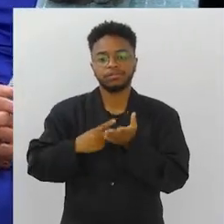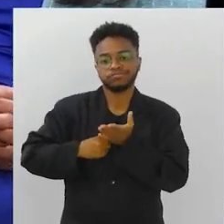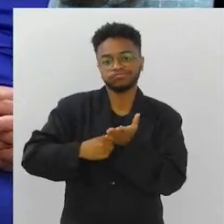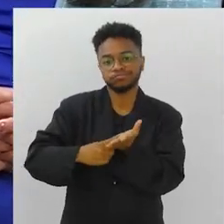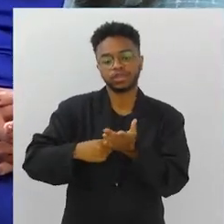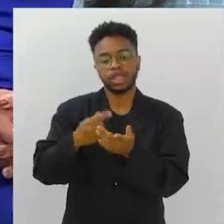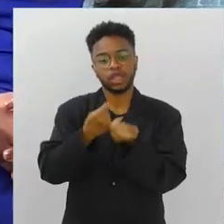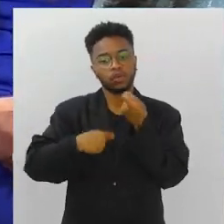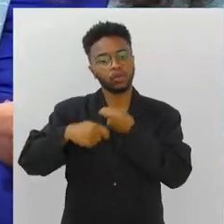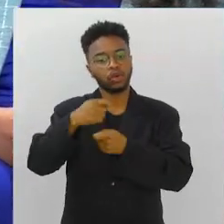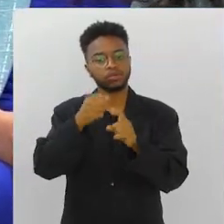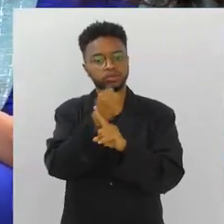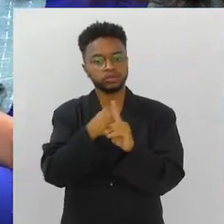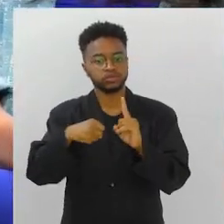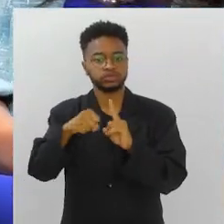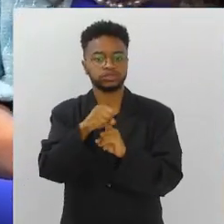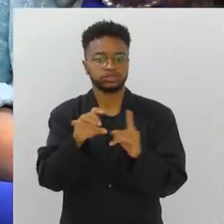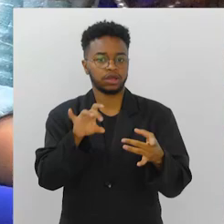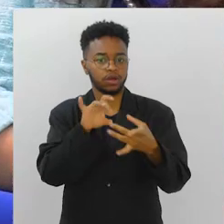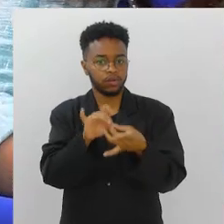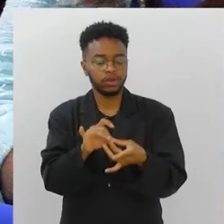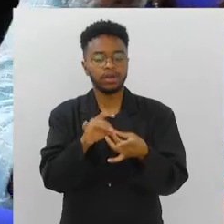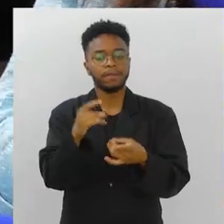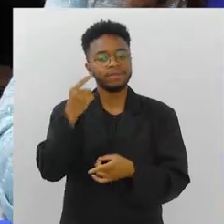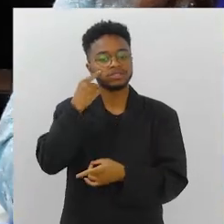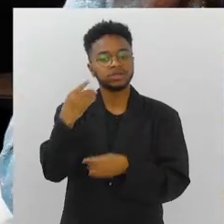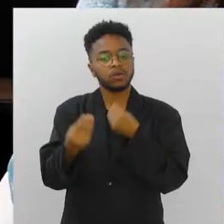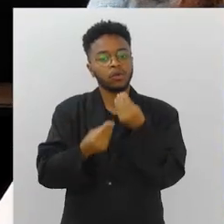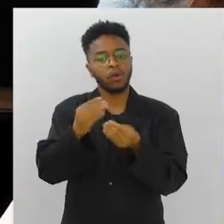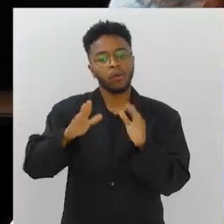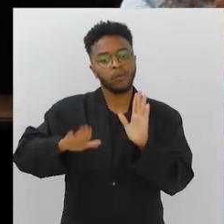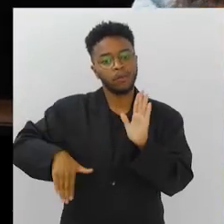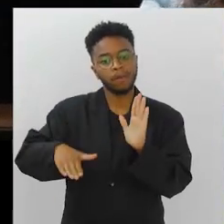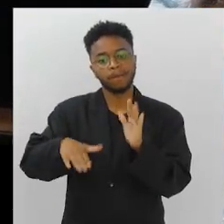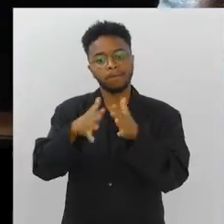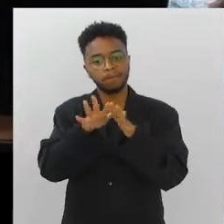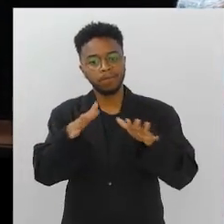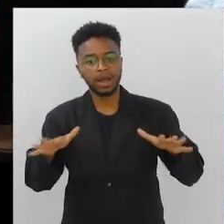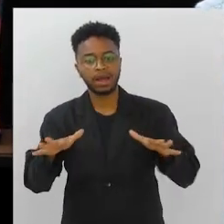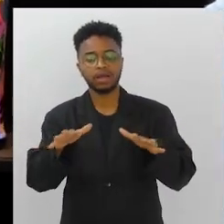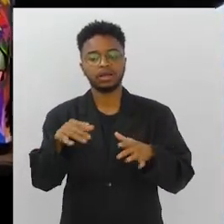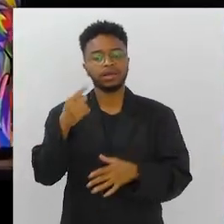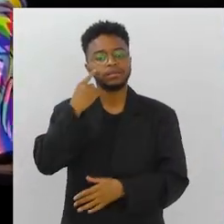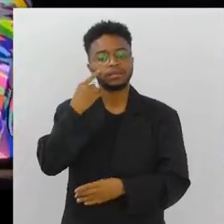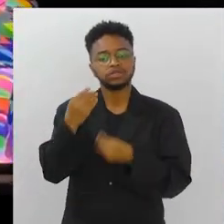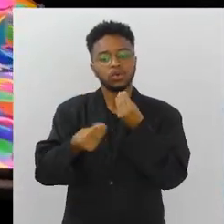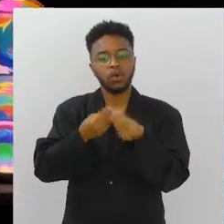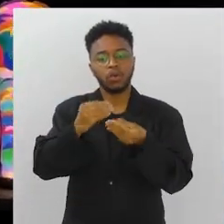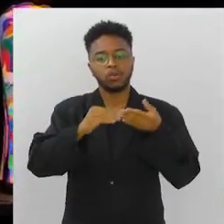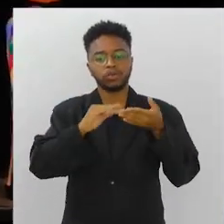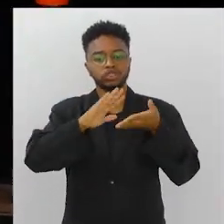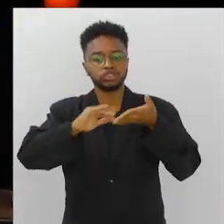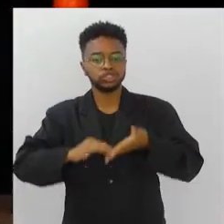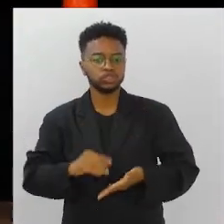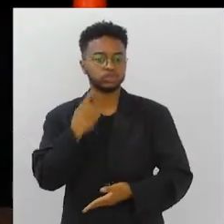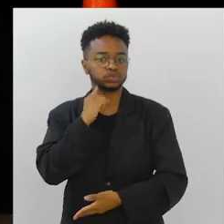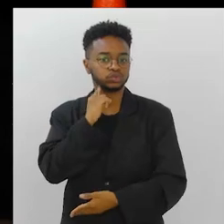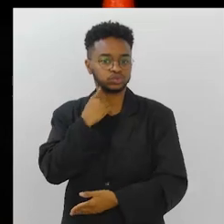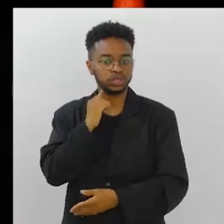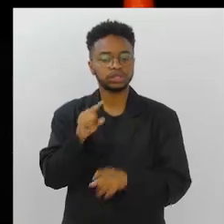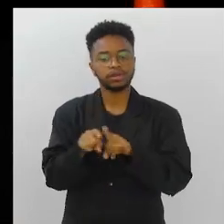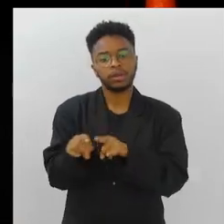econômico e social enorme. Pensar o mar, pensar, na verdade, na despoluição